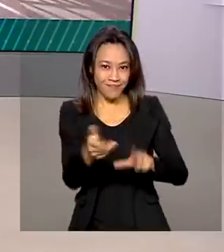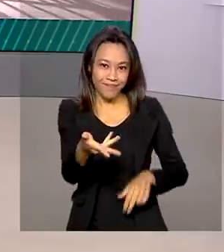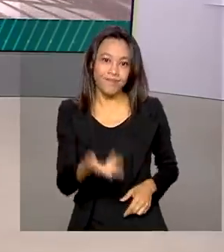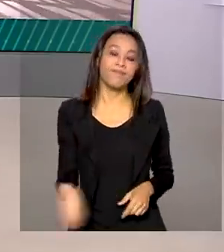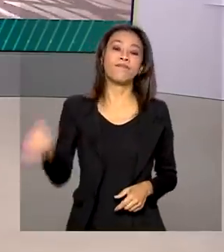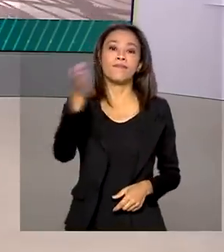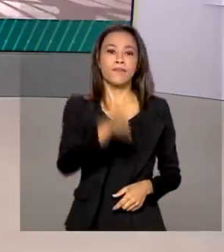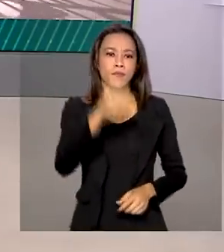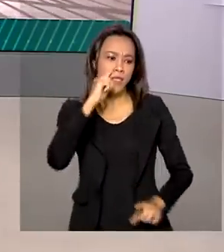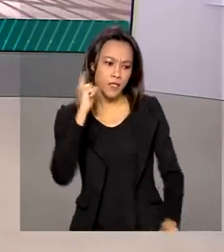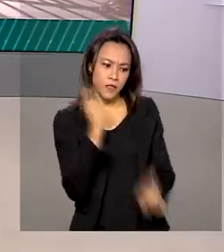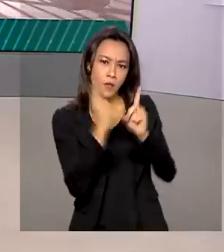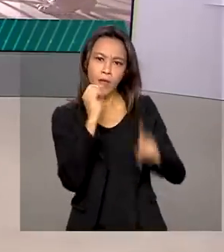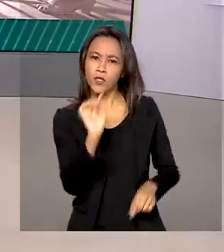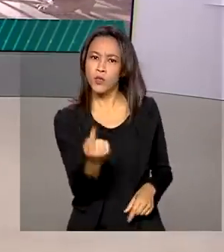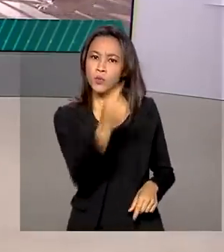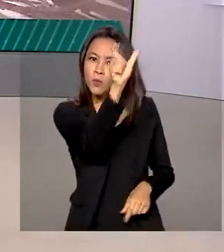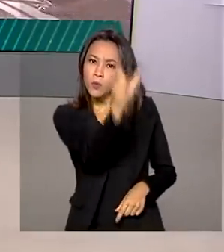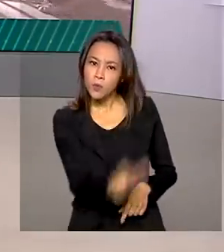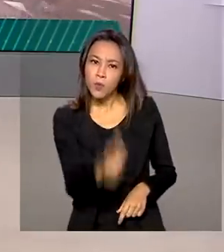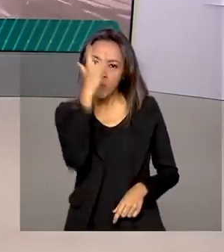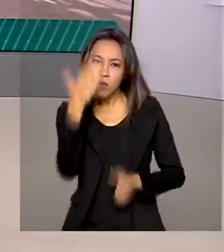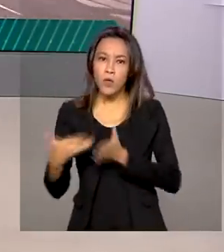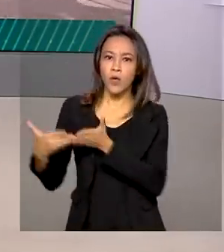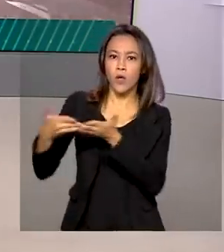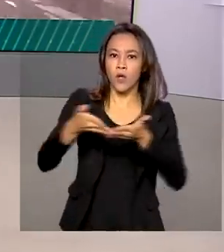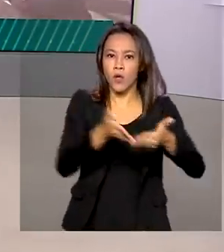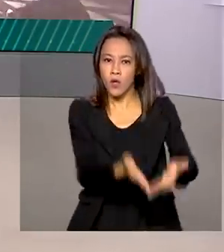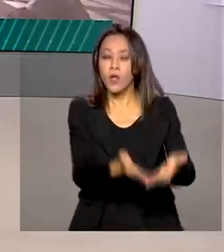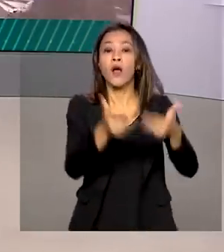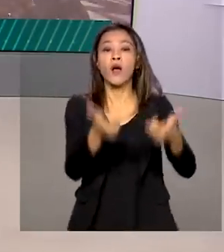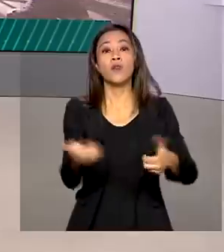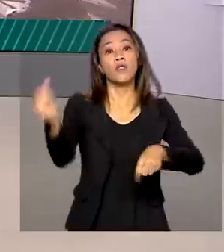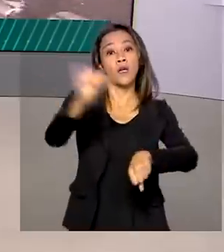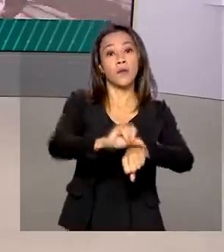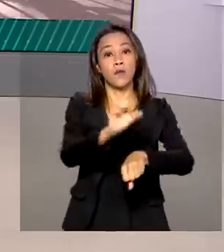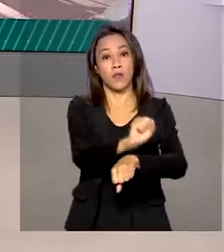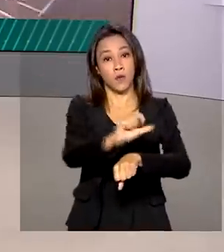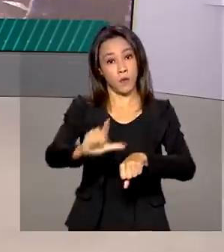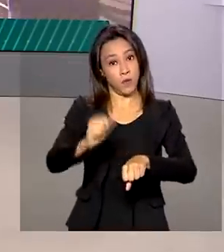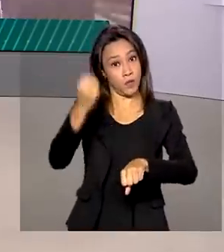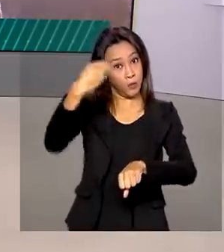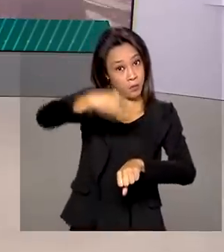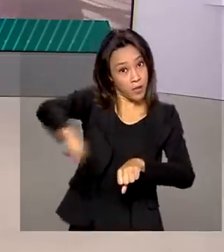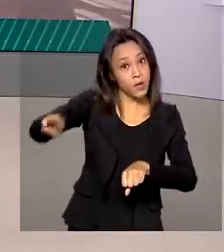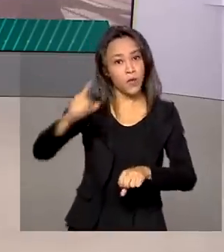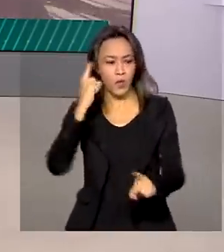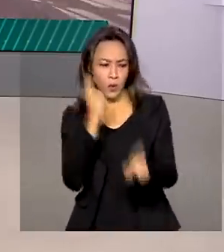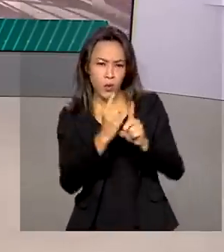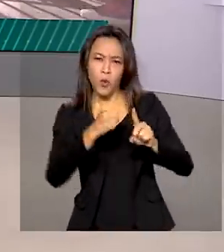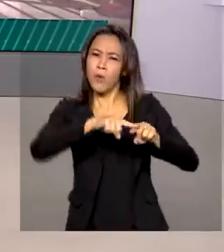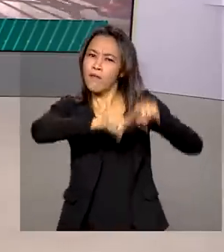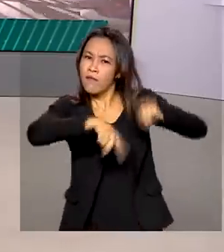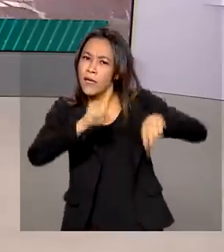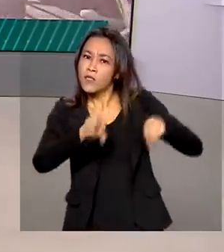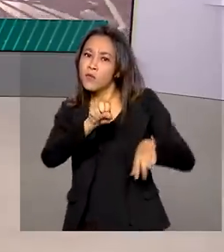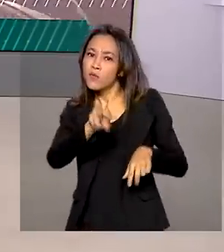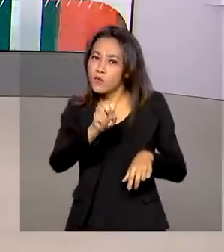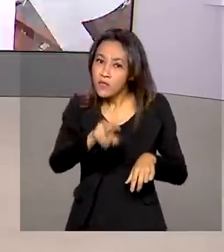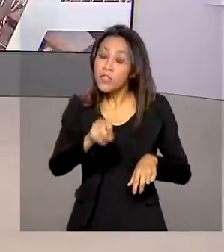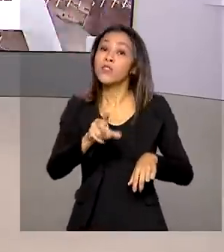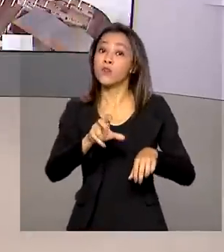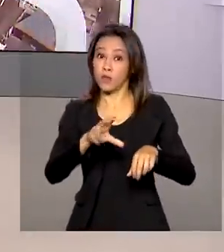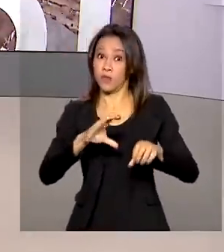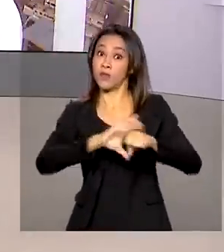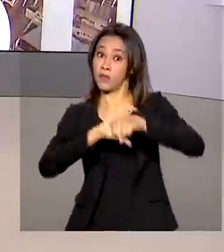Após a descoberta de um tripulante de um navio atracado em São Luís, no Maranhão, com a variante indiana da Covid-19, o ministro